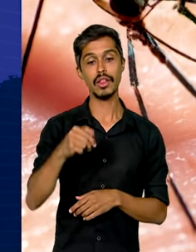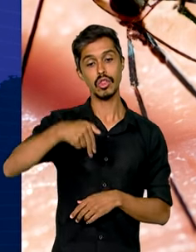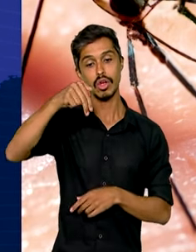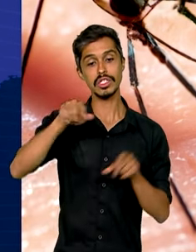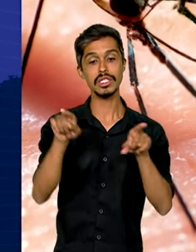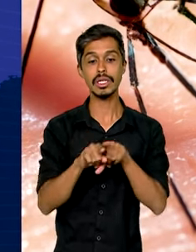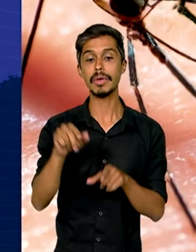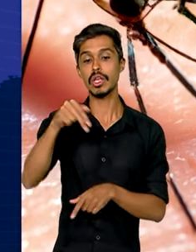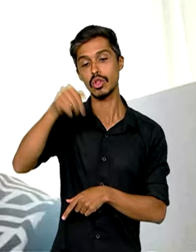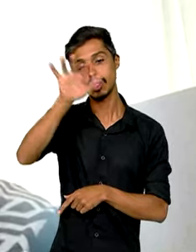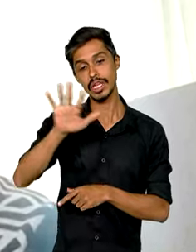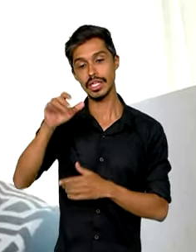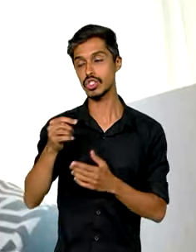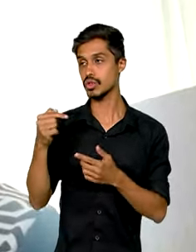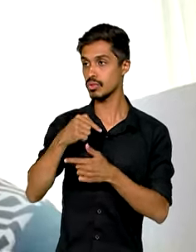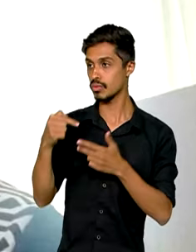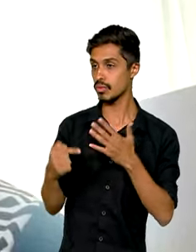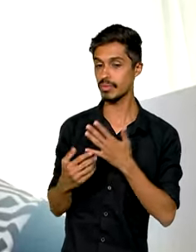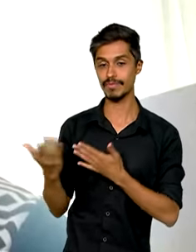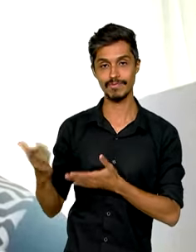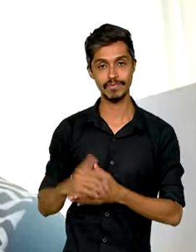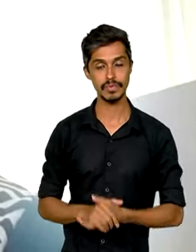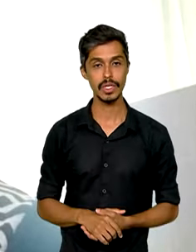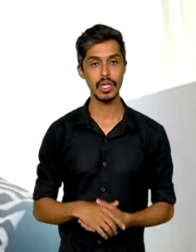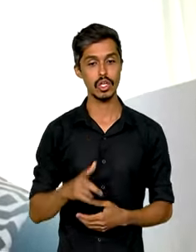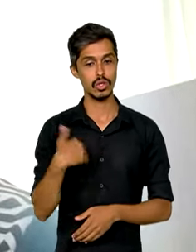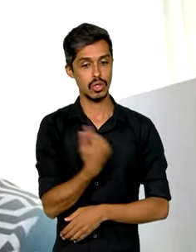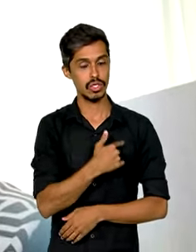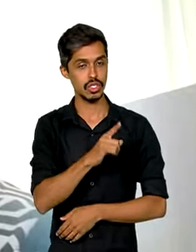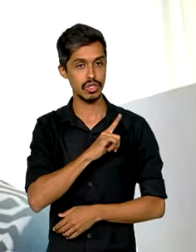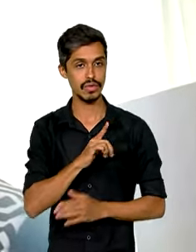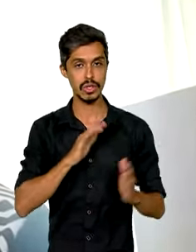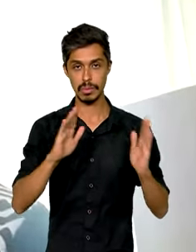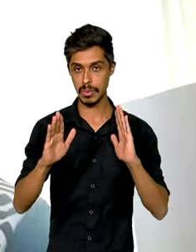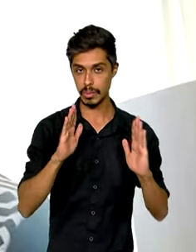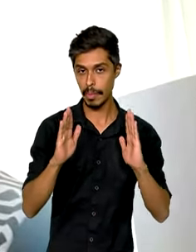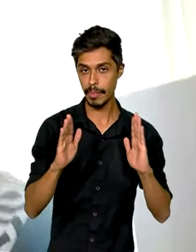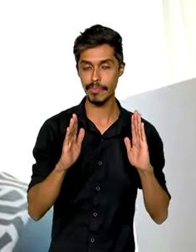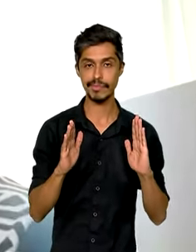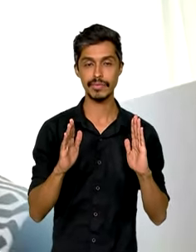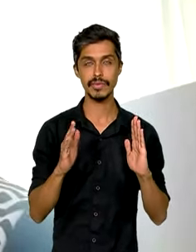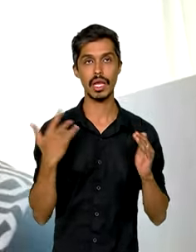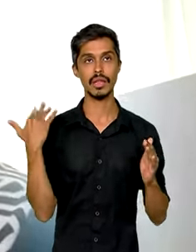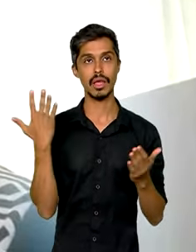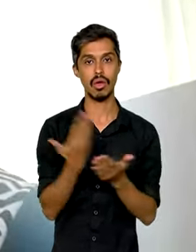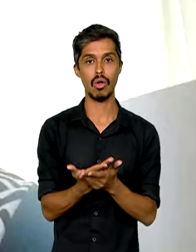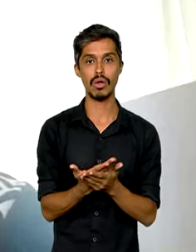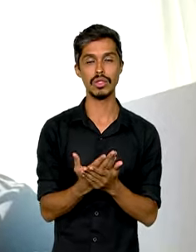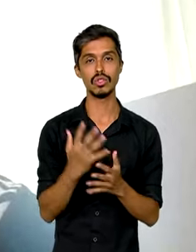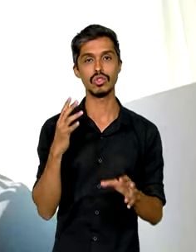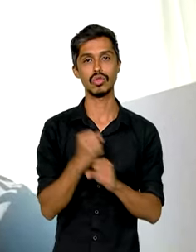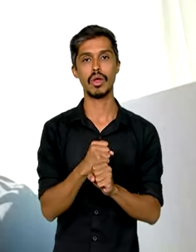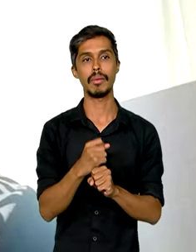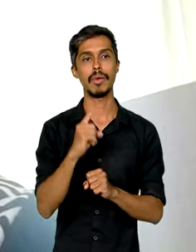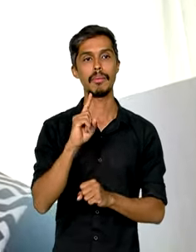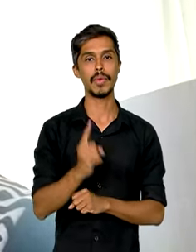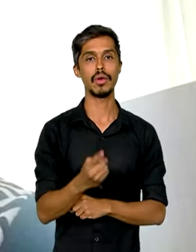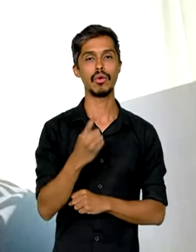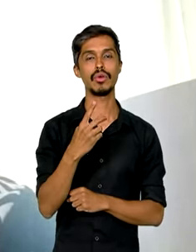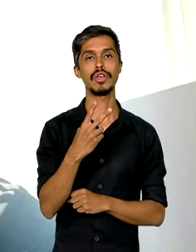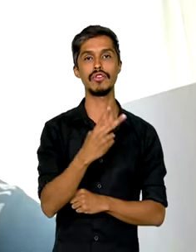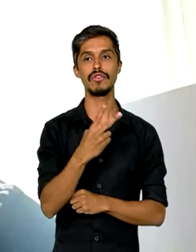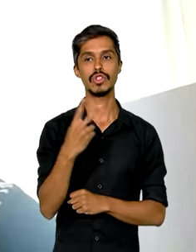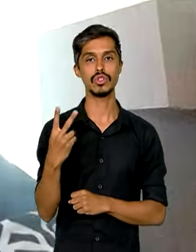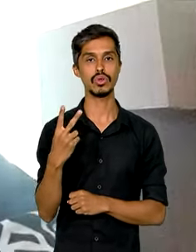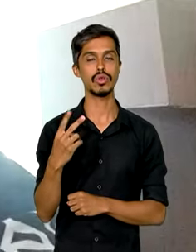e nordeste. Nós tivemos nesse período até agora um total de 1.022